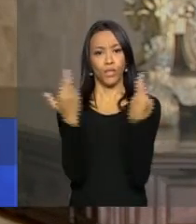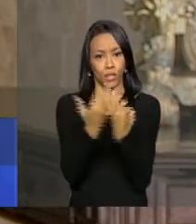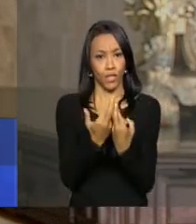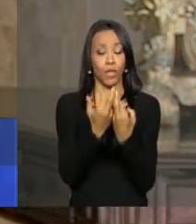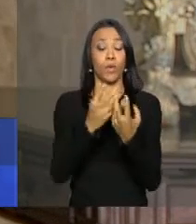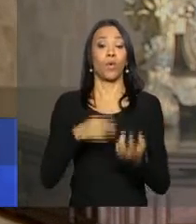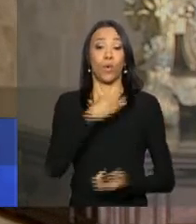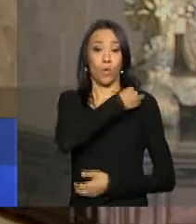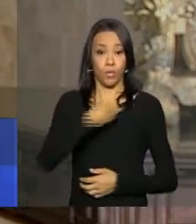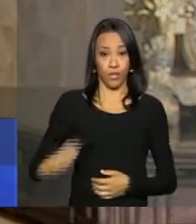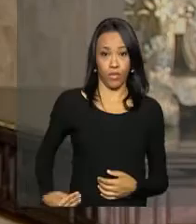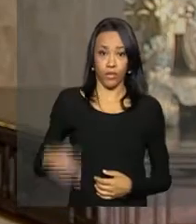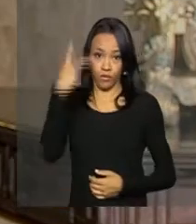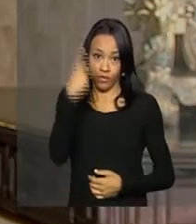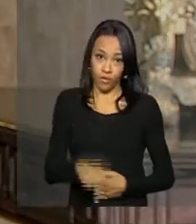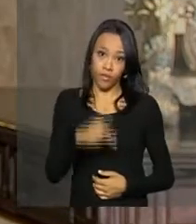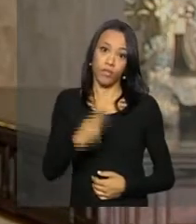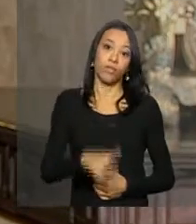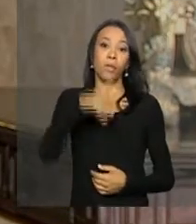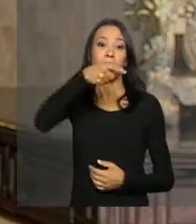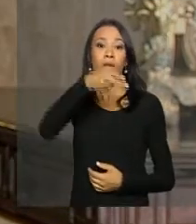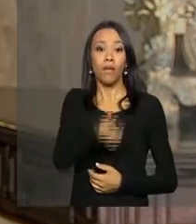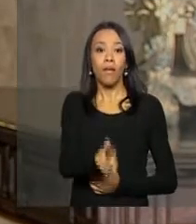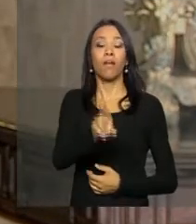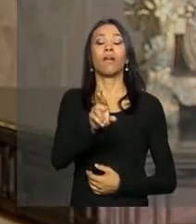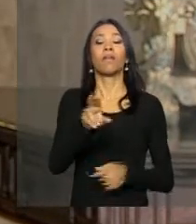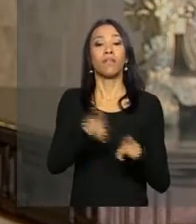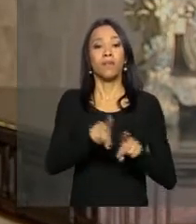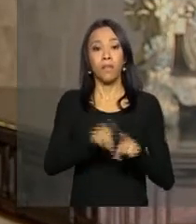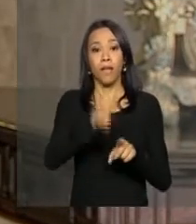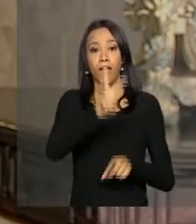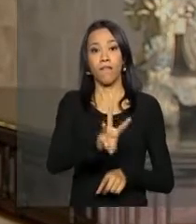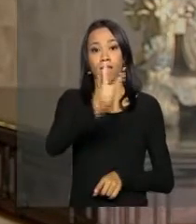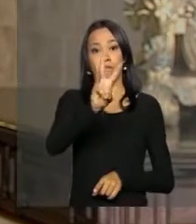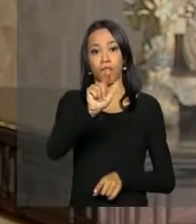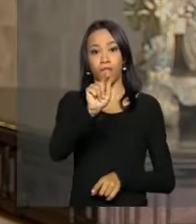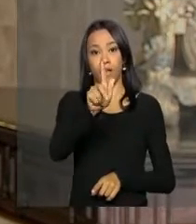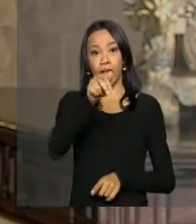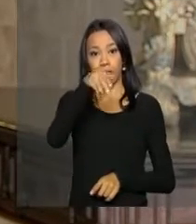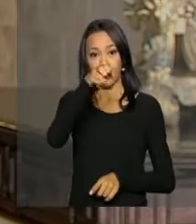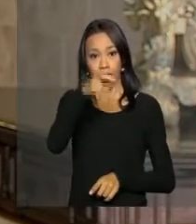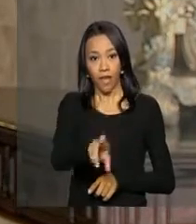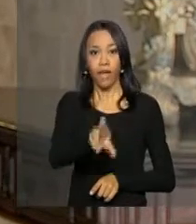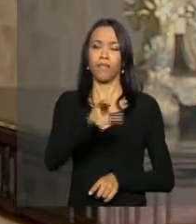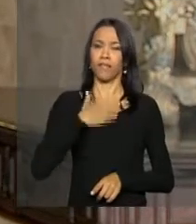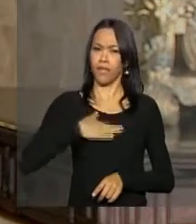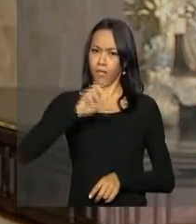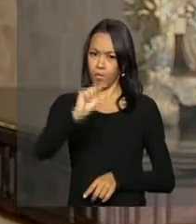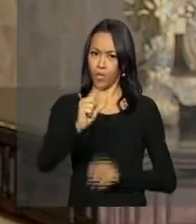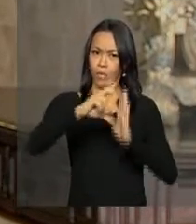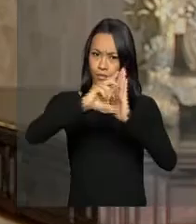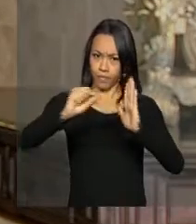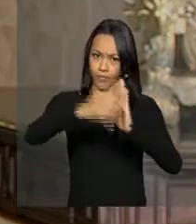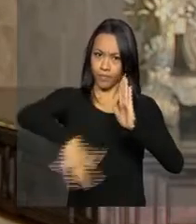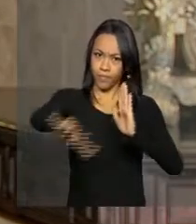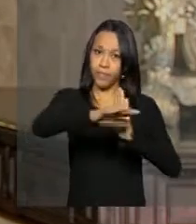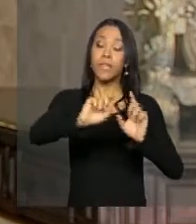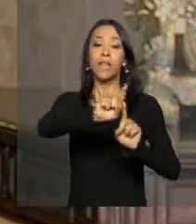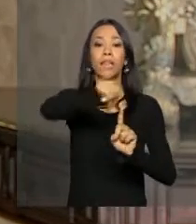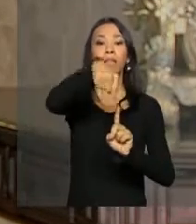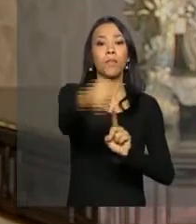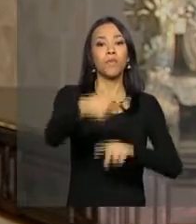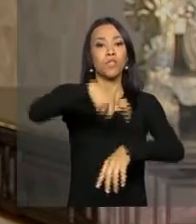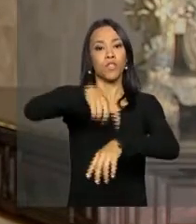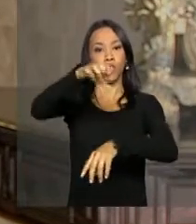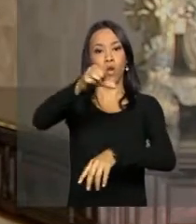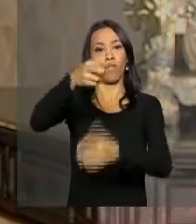Casa Civil da Presidência da República, ministro Jacques Wagner, aqui no Palácio do Planalto. E daqui a pouco, às 11 horas da manhã, a presidenta